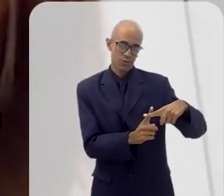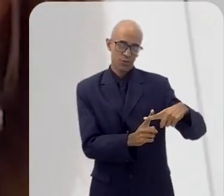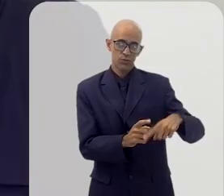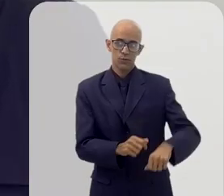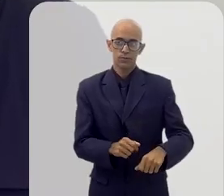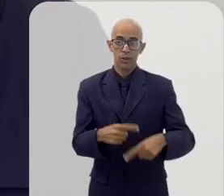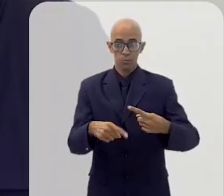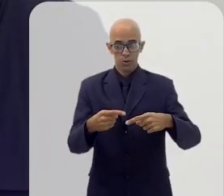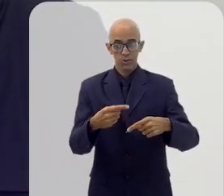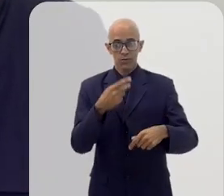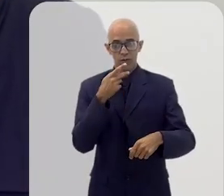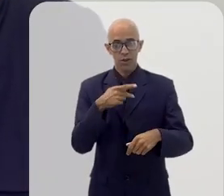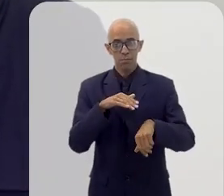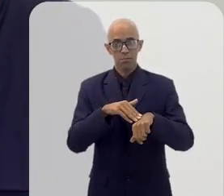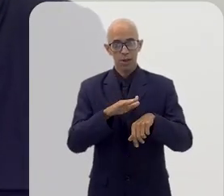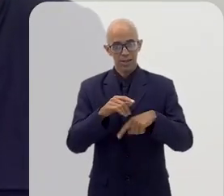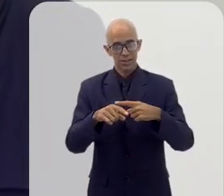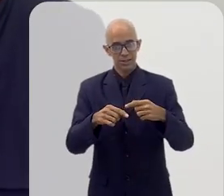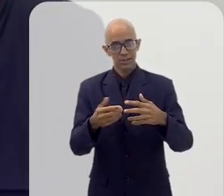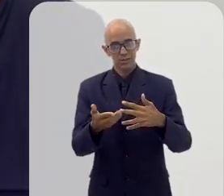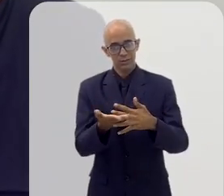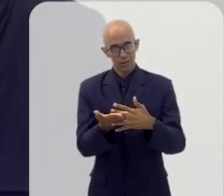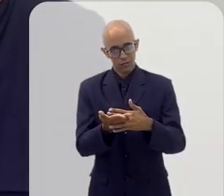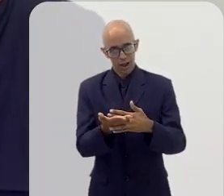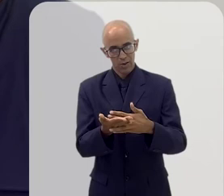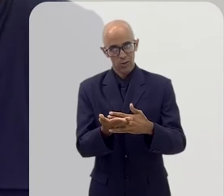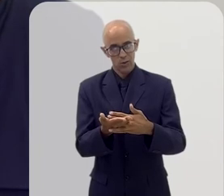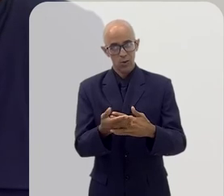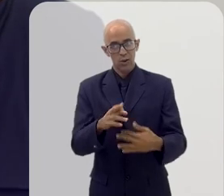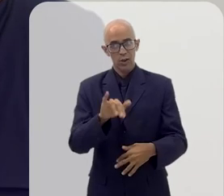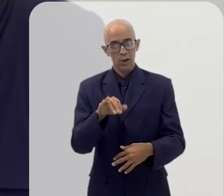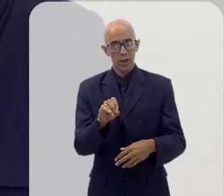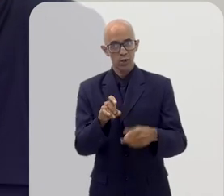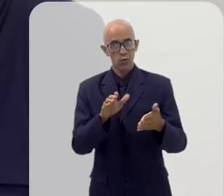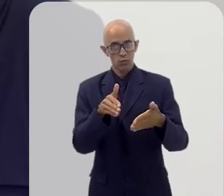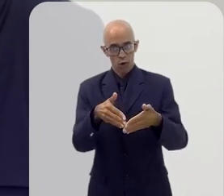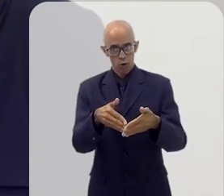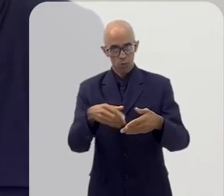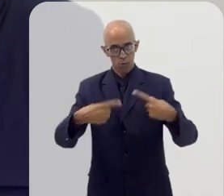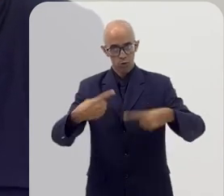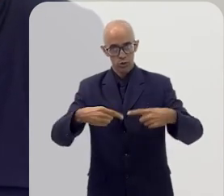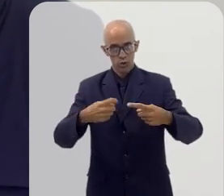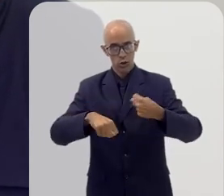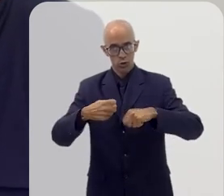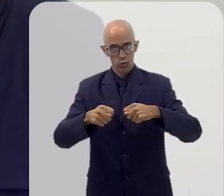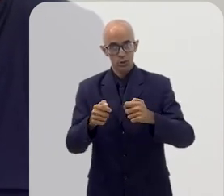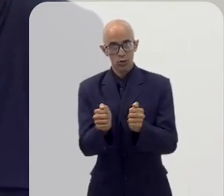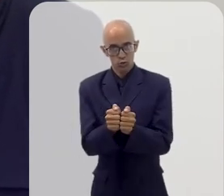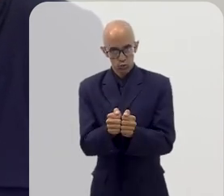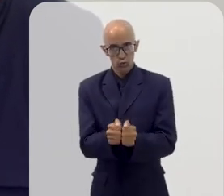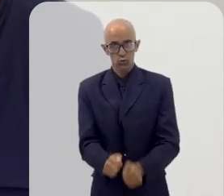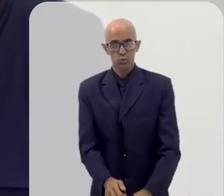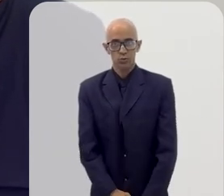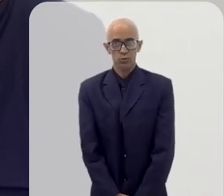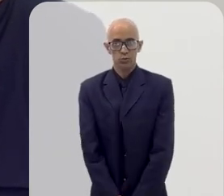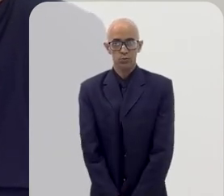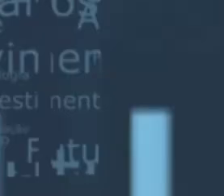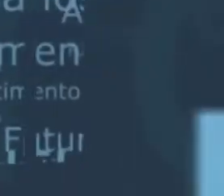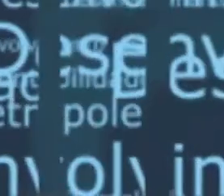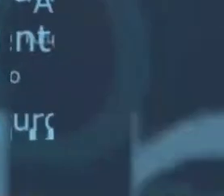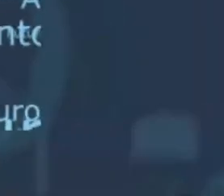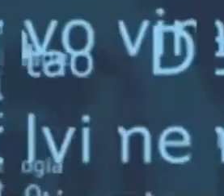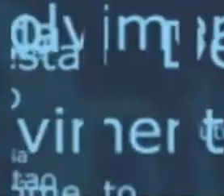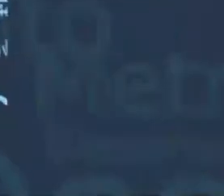esperava. A gente vai continuar falando sobre isso no próximo bloco, Rio em Foco. Aqui, política e economia caminham juntas.